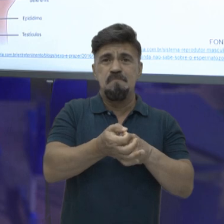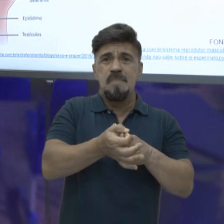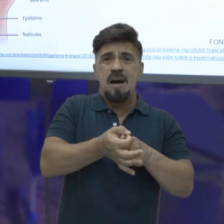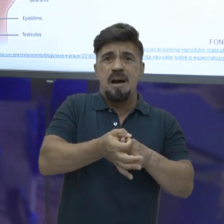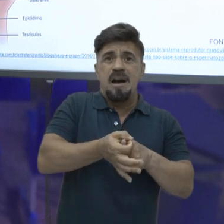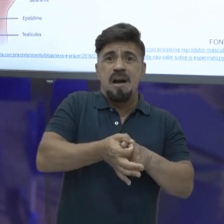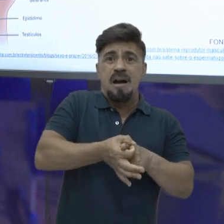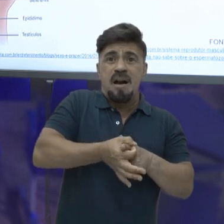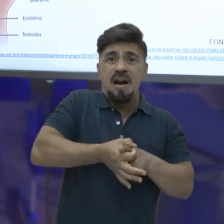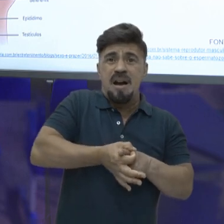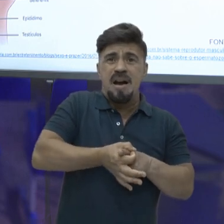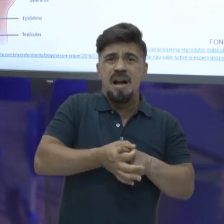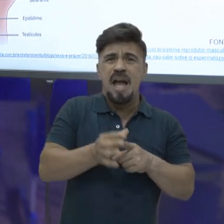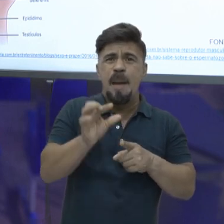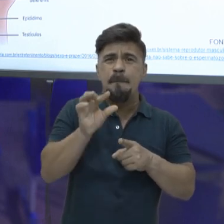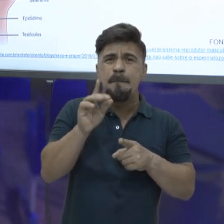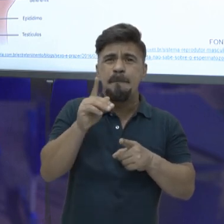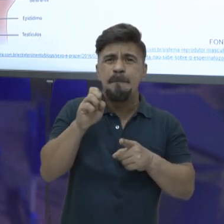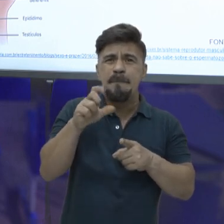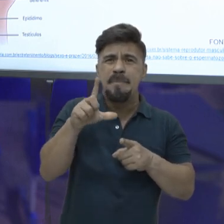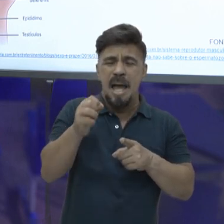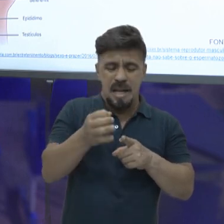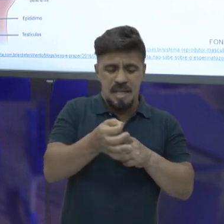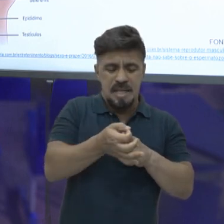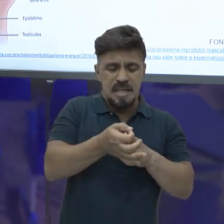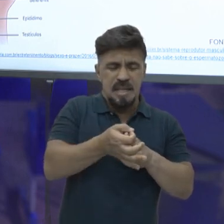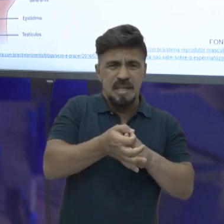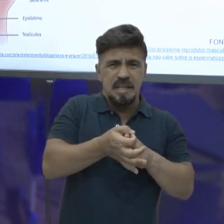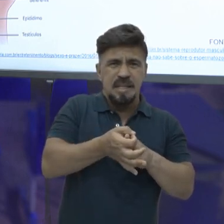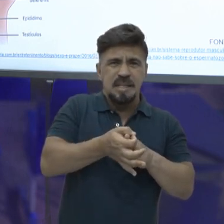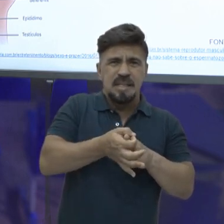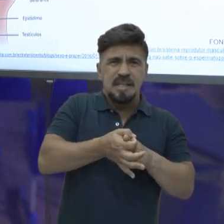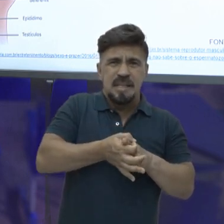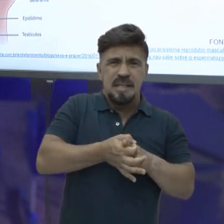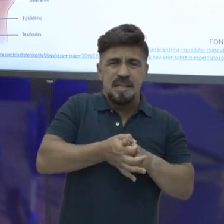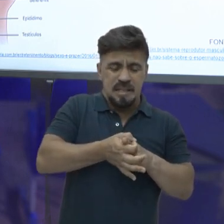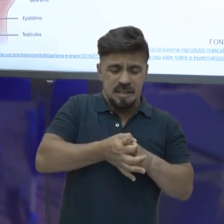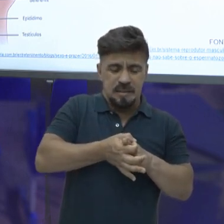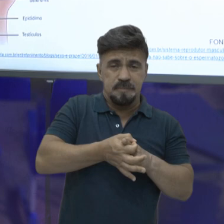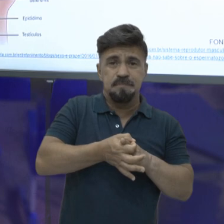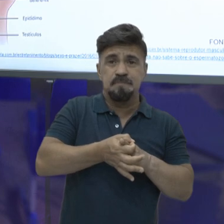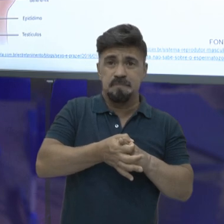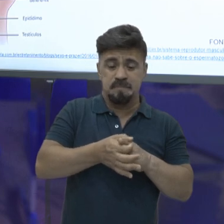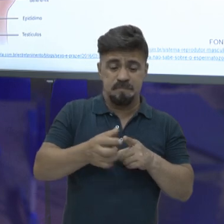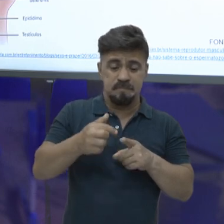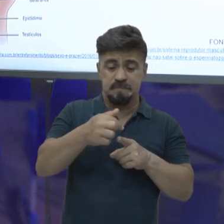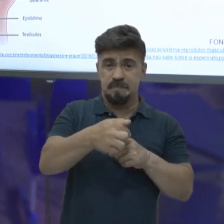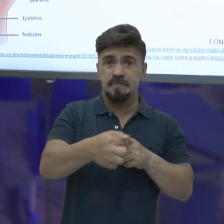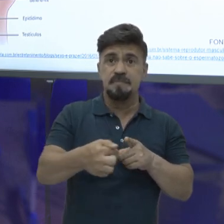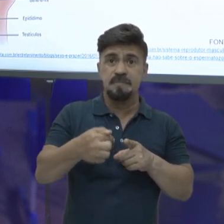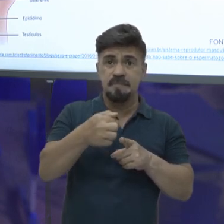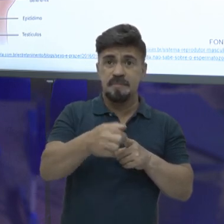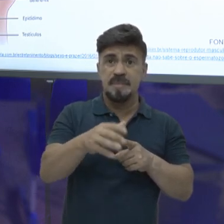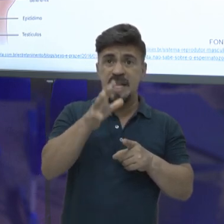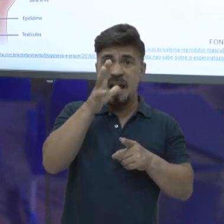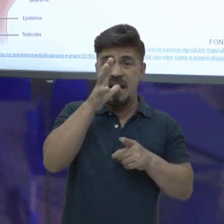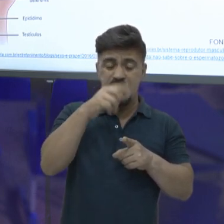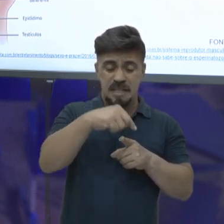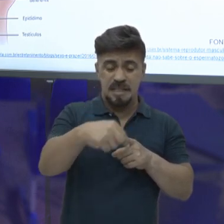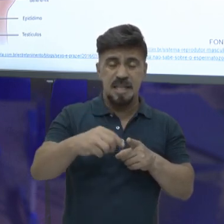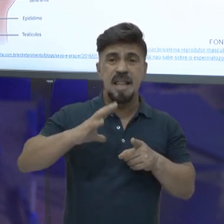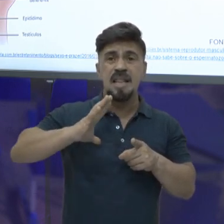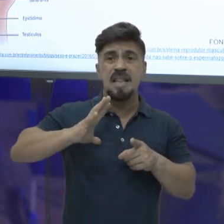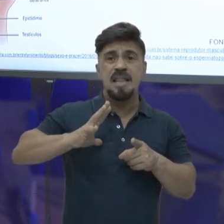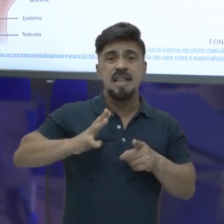Puxando o prepúcio. uma pelezinha. Você puxa a pelezinha até aparecer toda a glândula e toda a cabeça do pênis e limpa ele